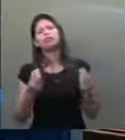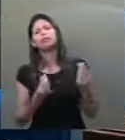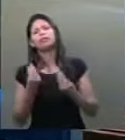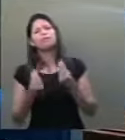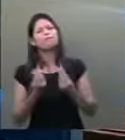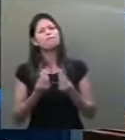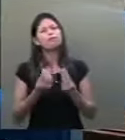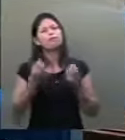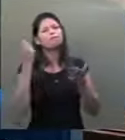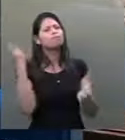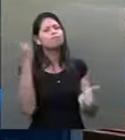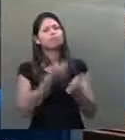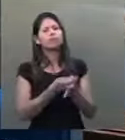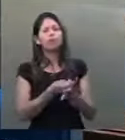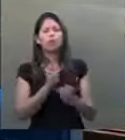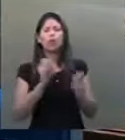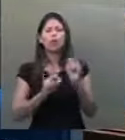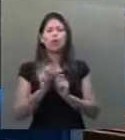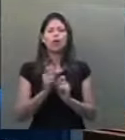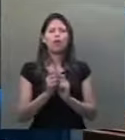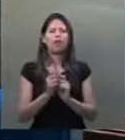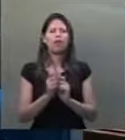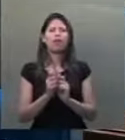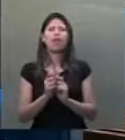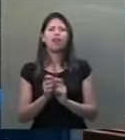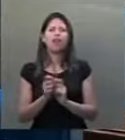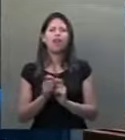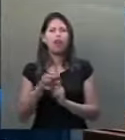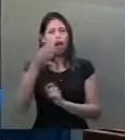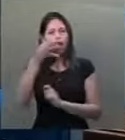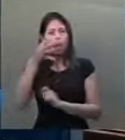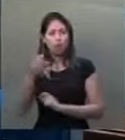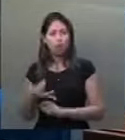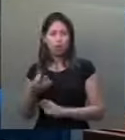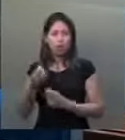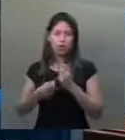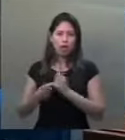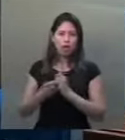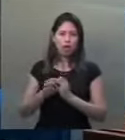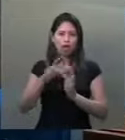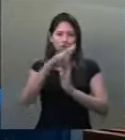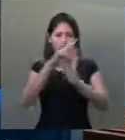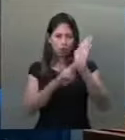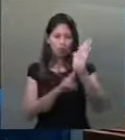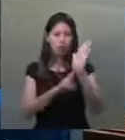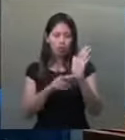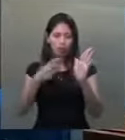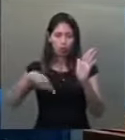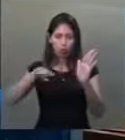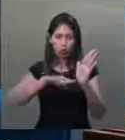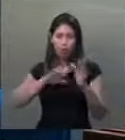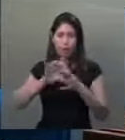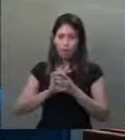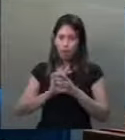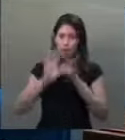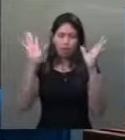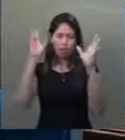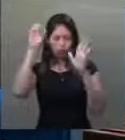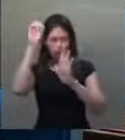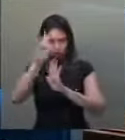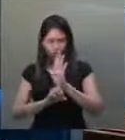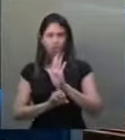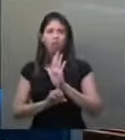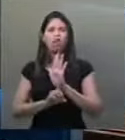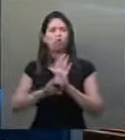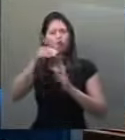imunidade parlamentar é muito clara, que nós temos a liberdade, o direito, a voto e a opinião.